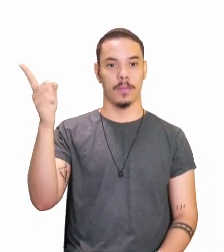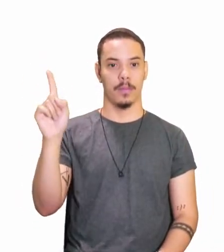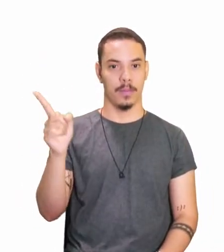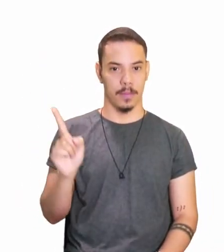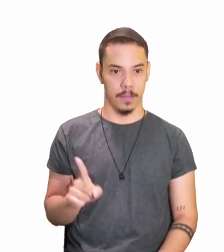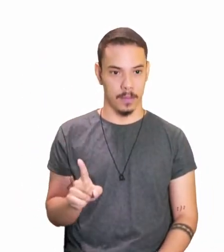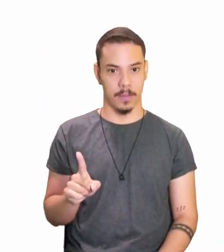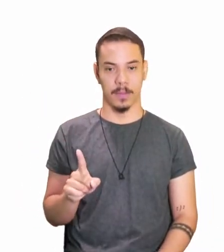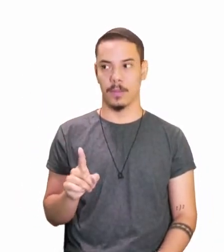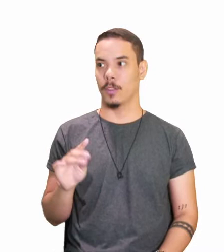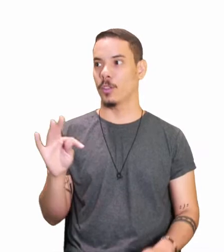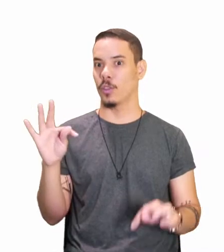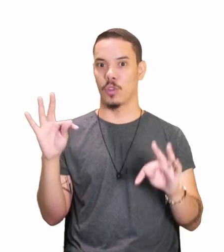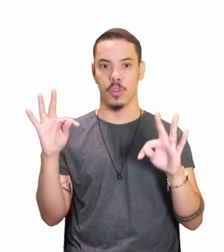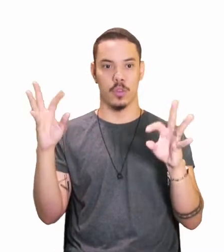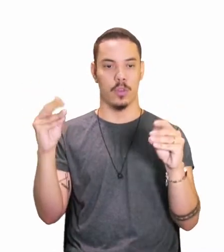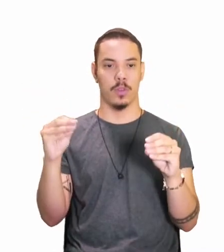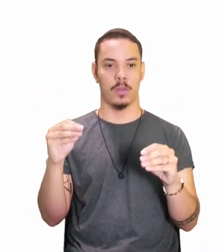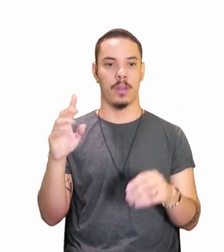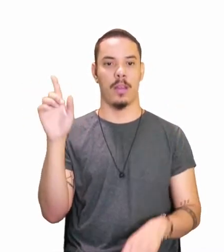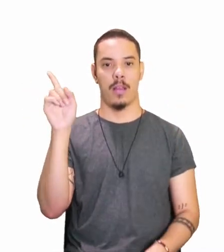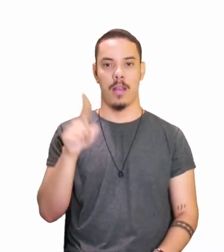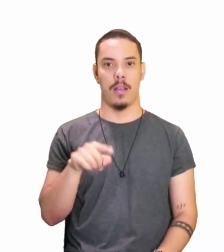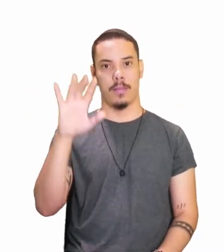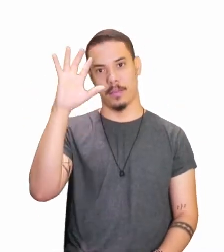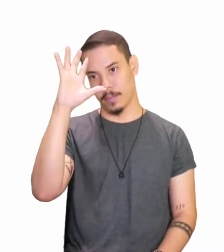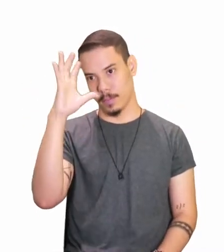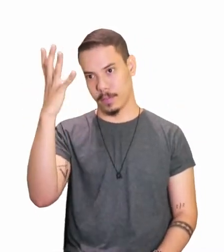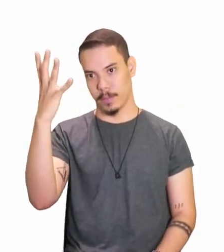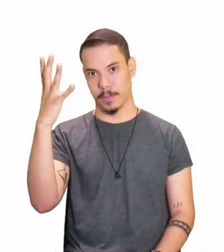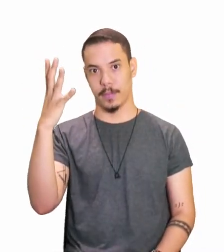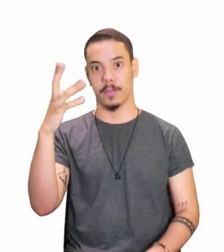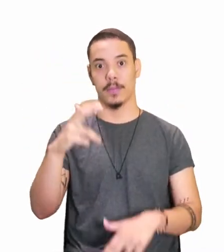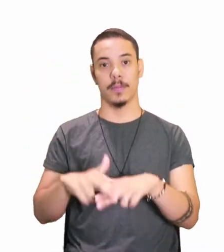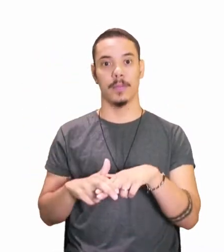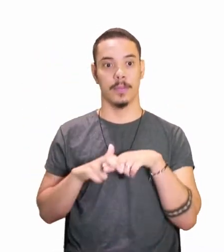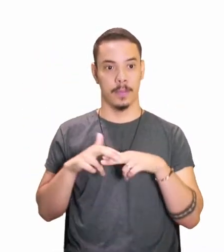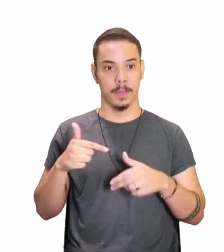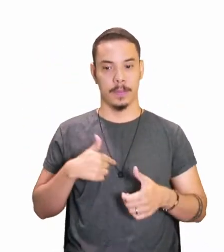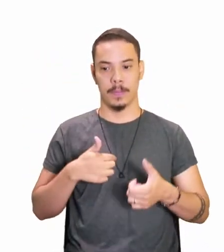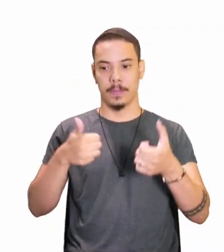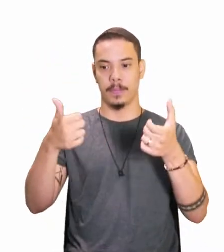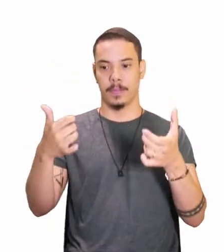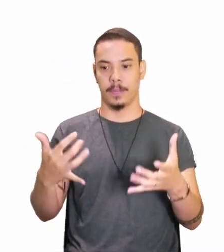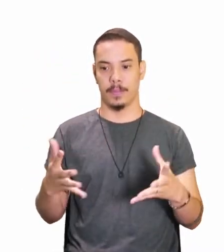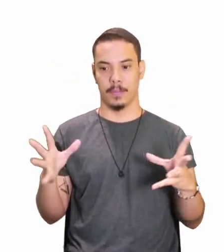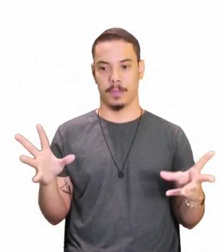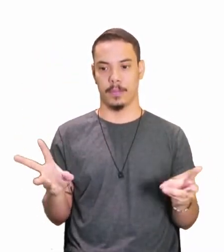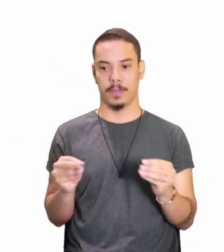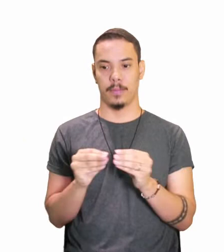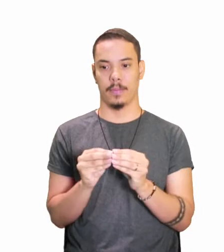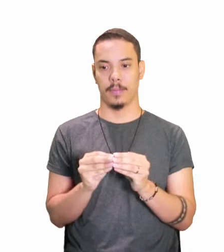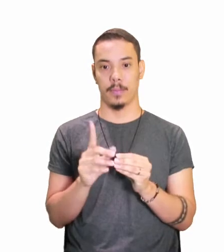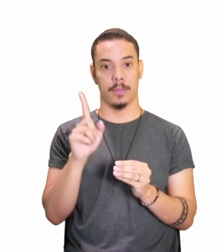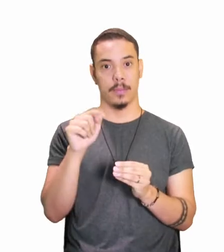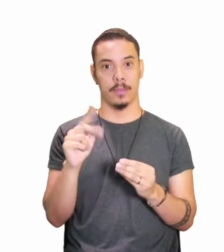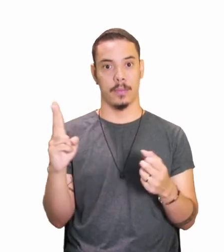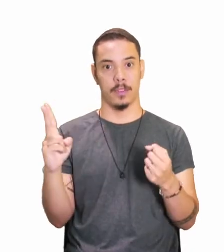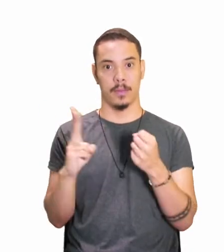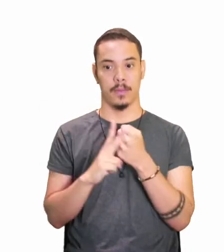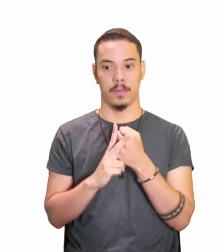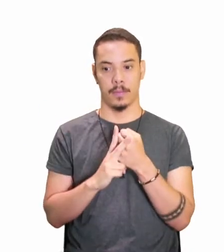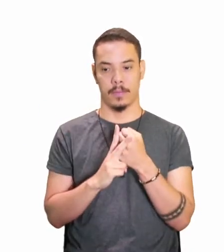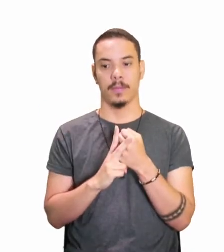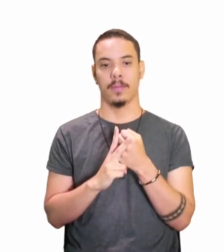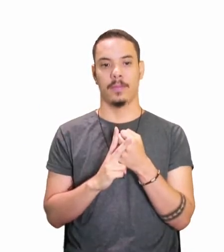relampejou, fenômeno da natureza. Então, isso que eu falei agora, verbo, está